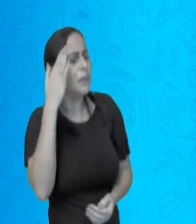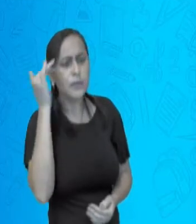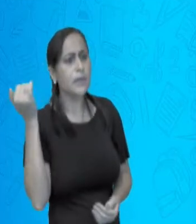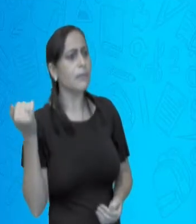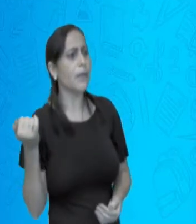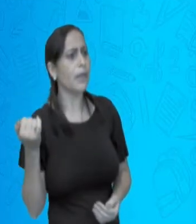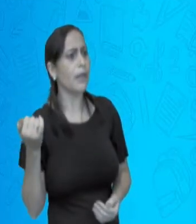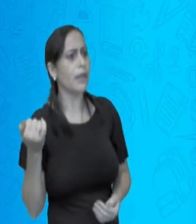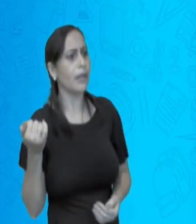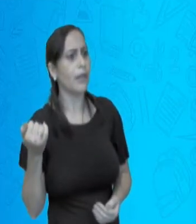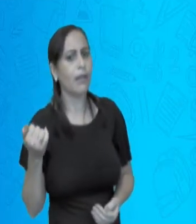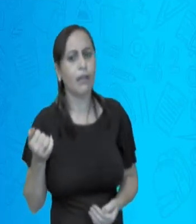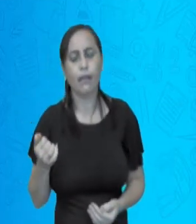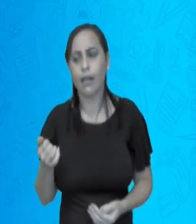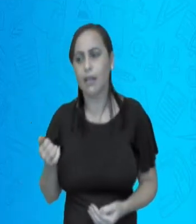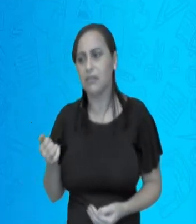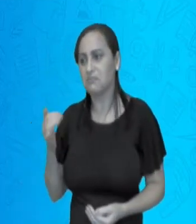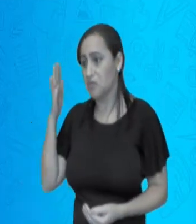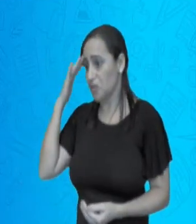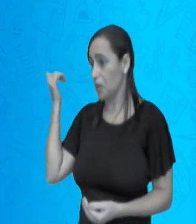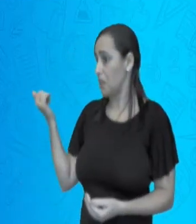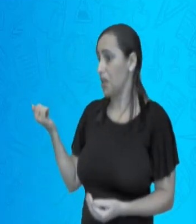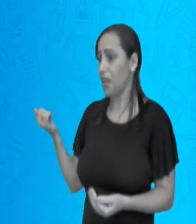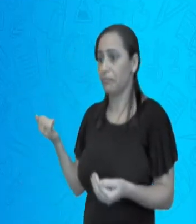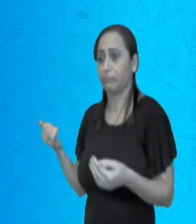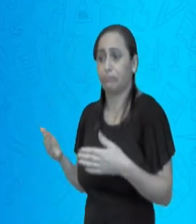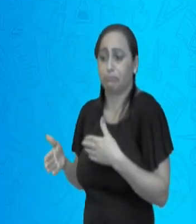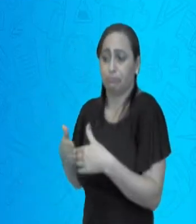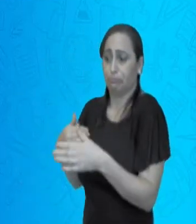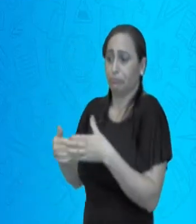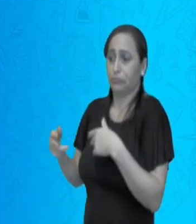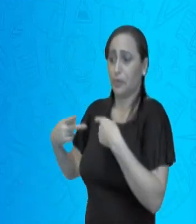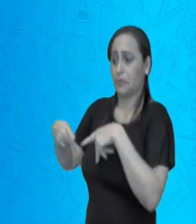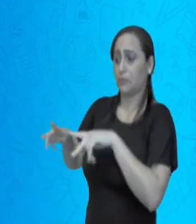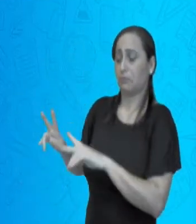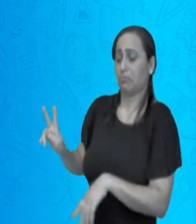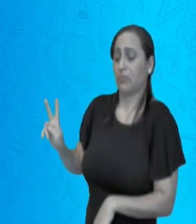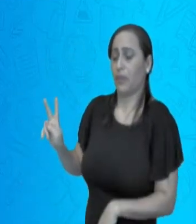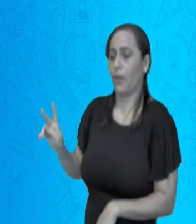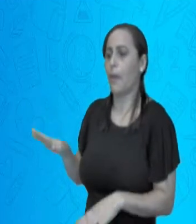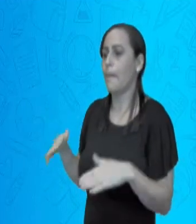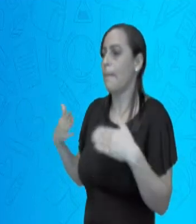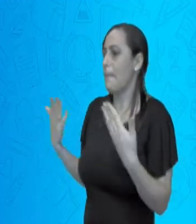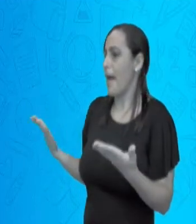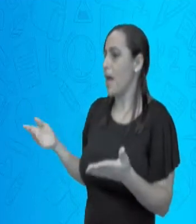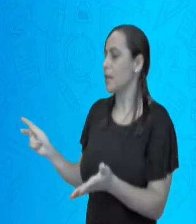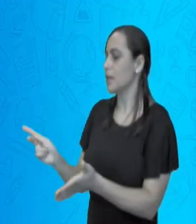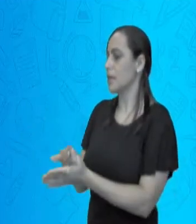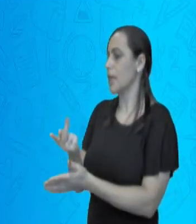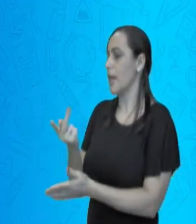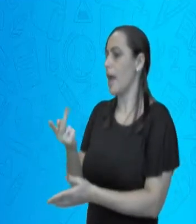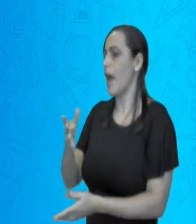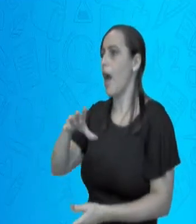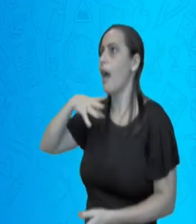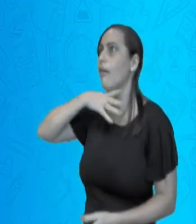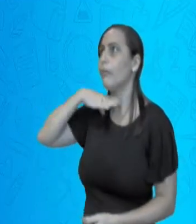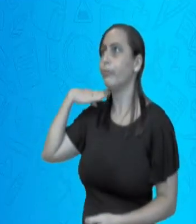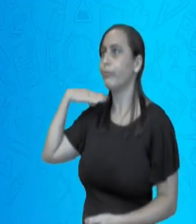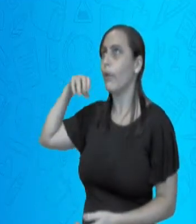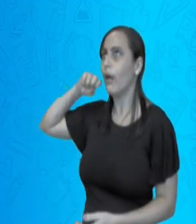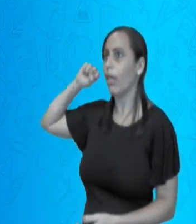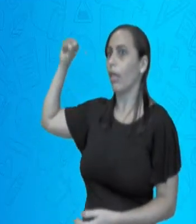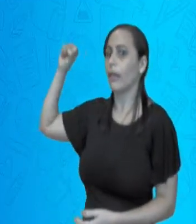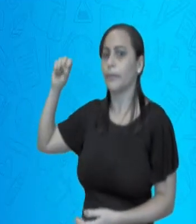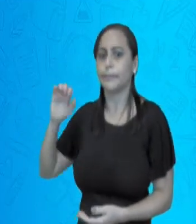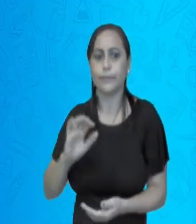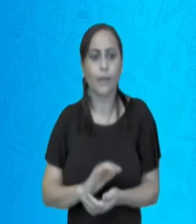ganho? Se você não adivinhar, você não ganha nada, mas se você errar, te levo para a forca. O ferreiro